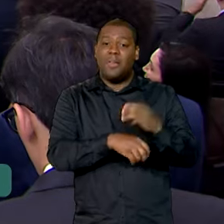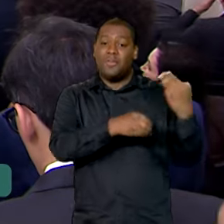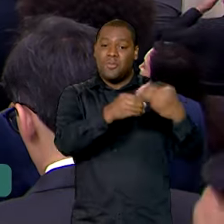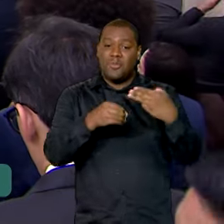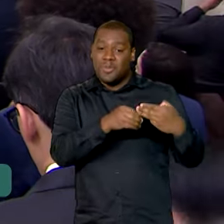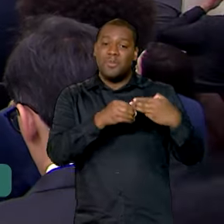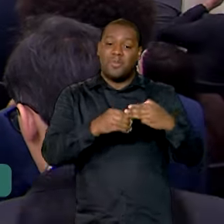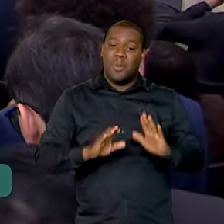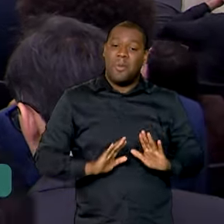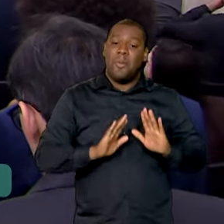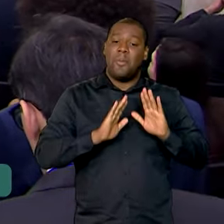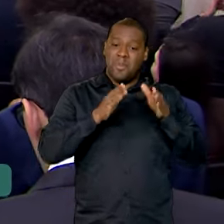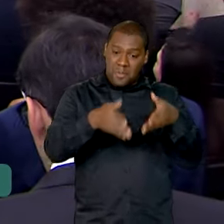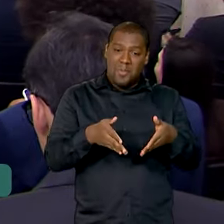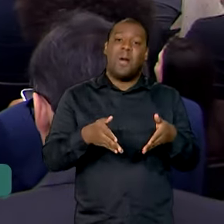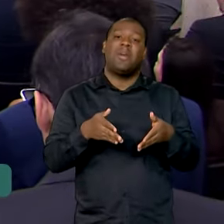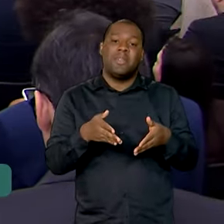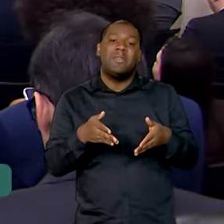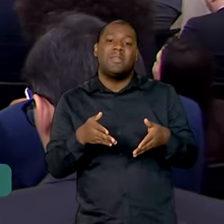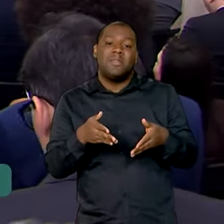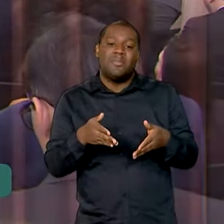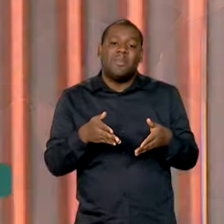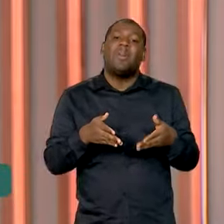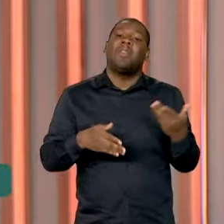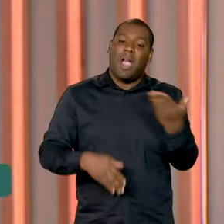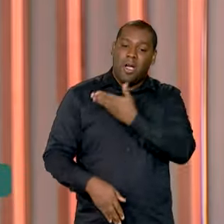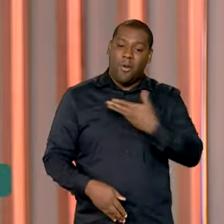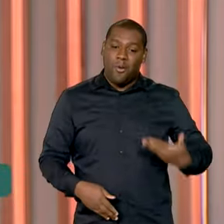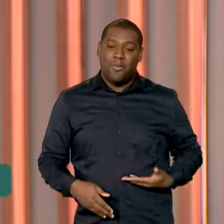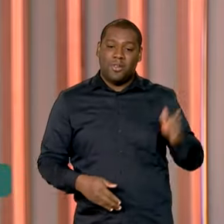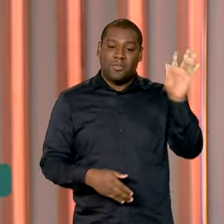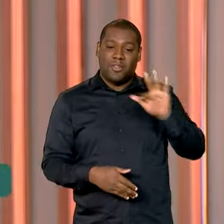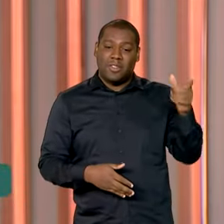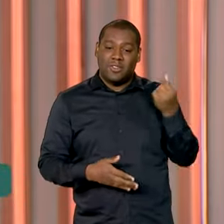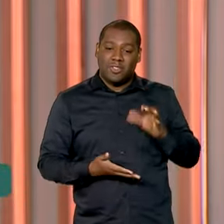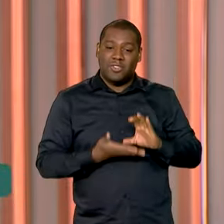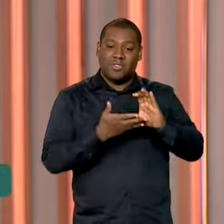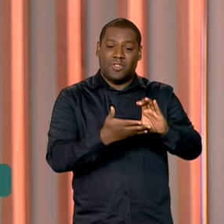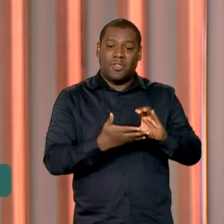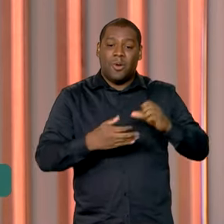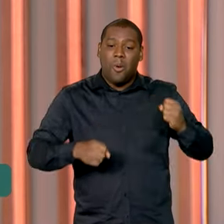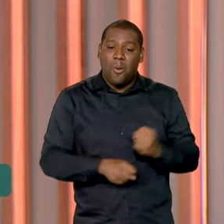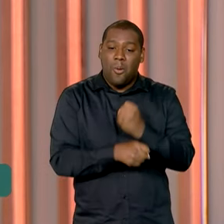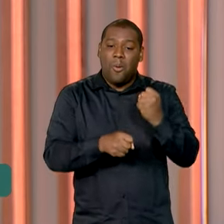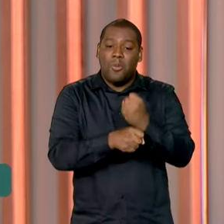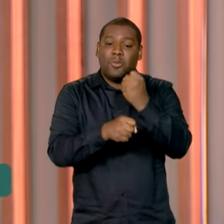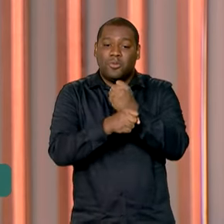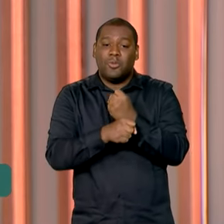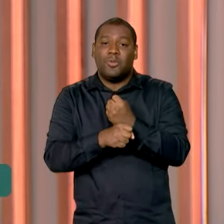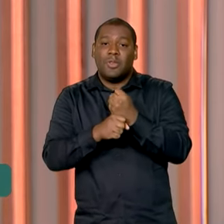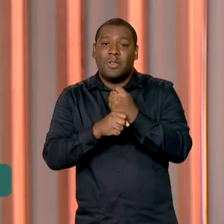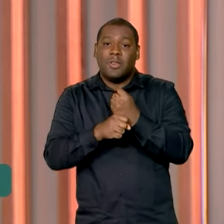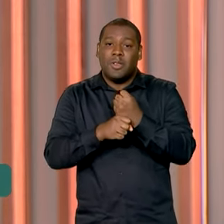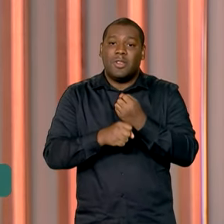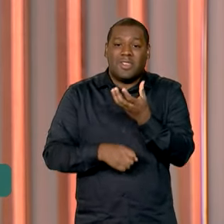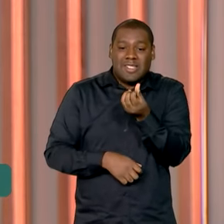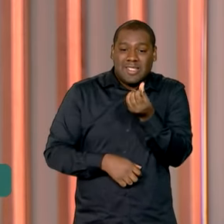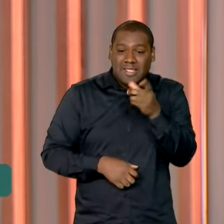ativamente do processo e receberão recursos para a construção de mais de 6 mil equipamentos e obras.